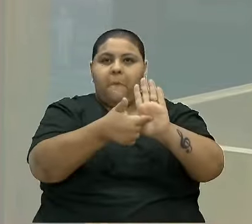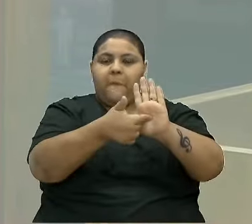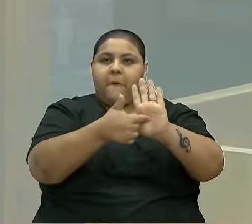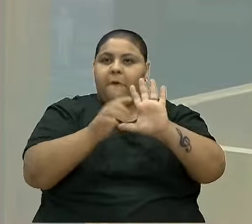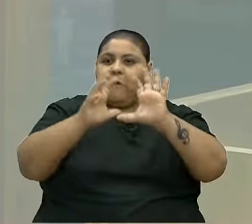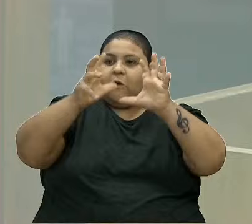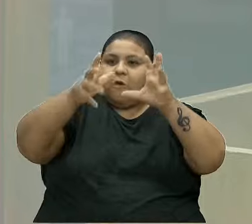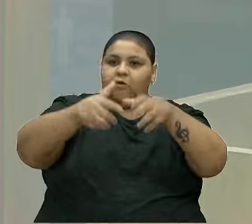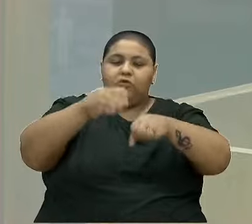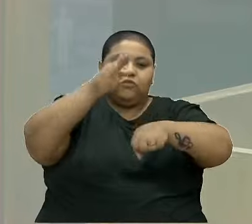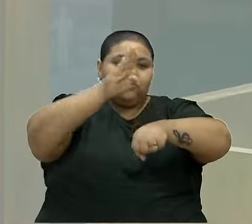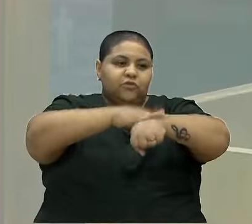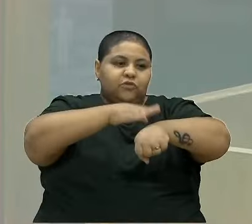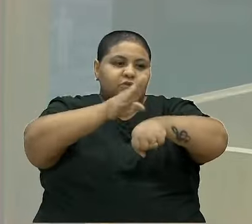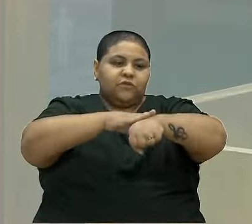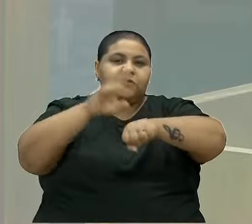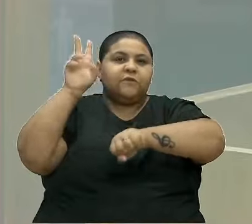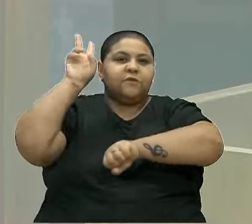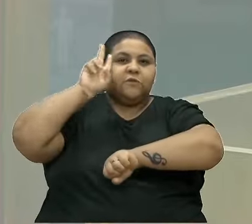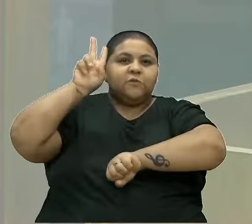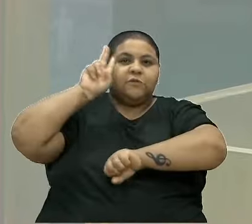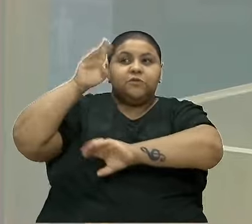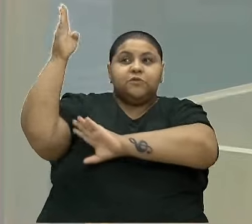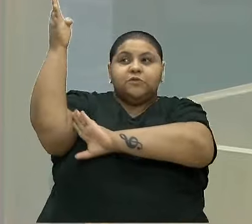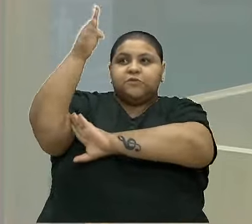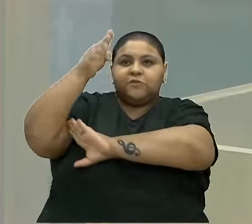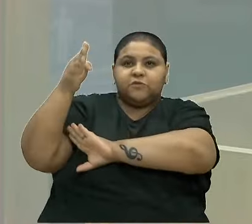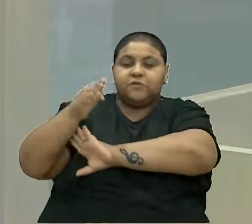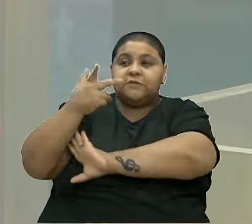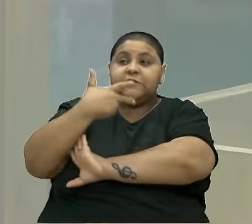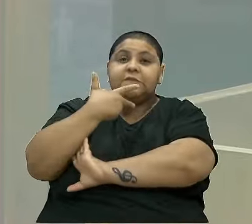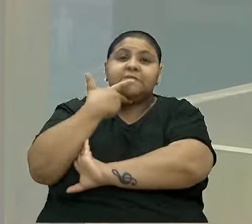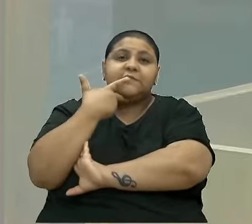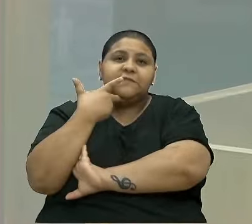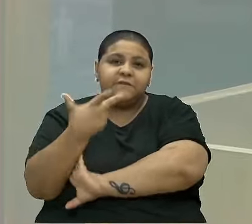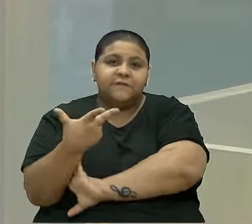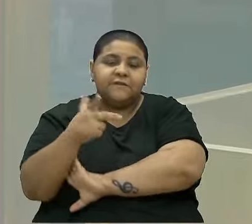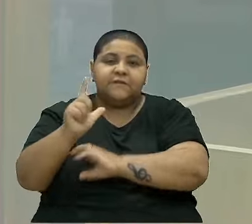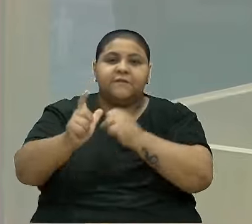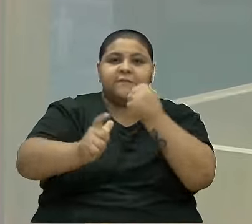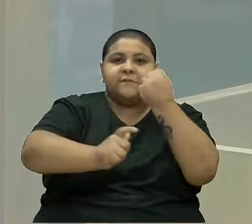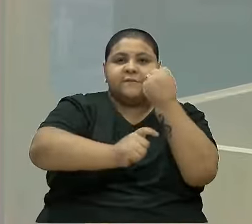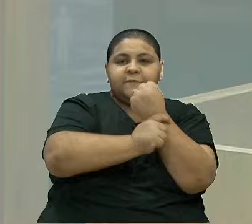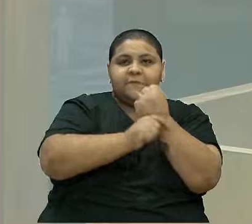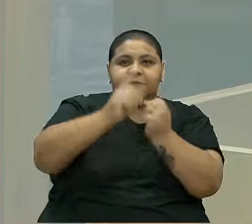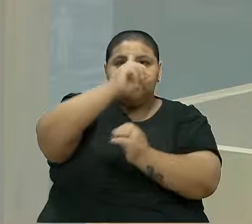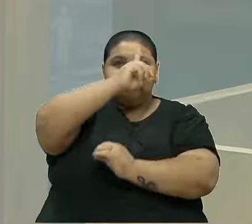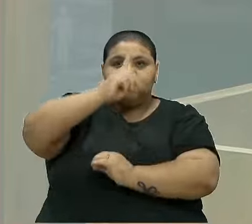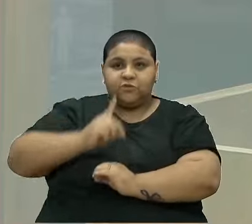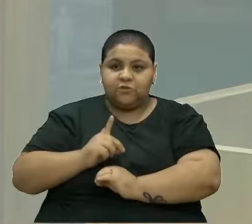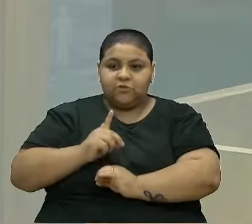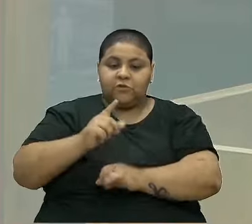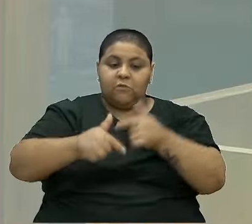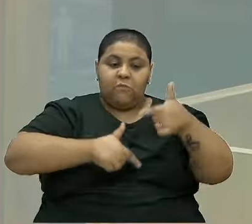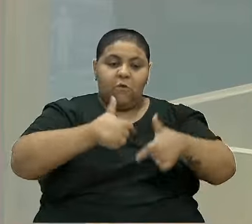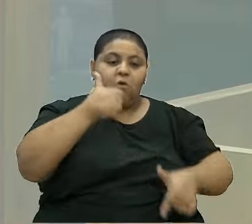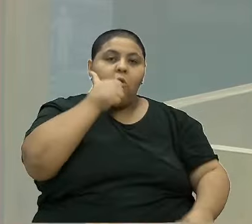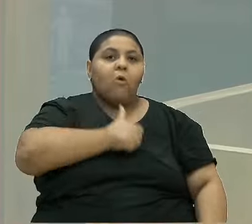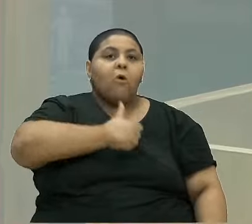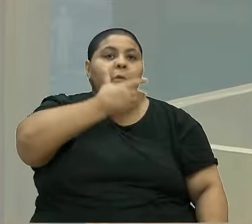todos os momentos da história do Brasil em que falamos da garantia de direito para os trabalhadores e para as